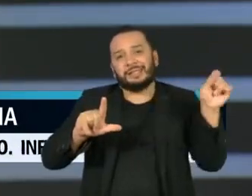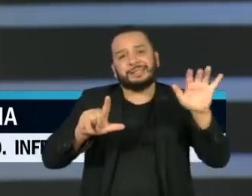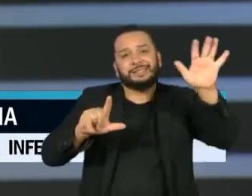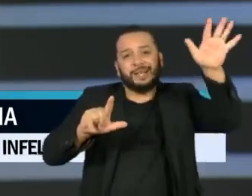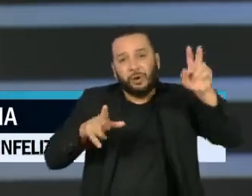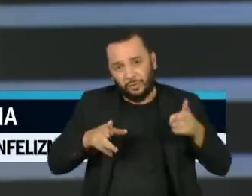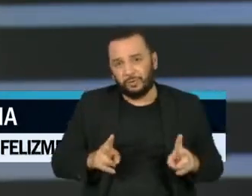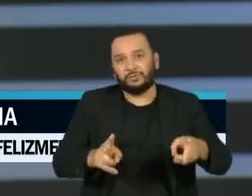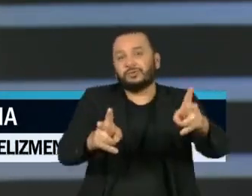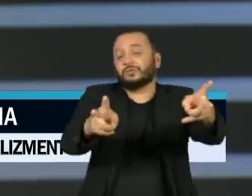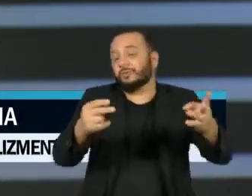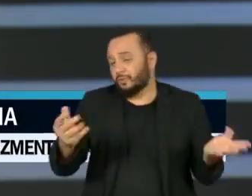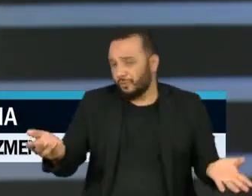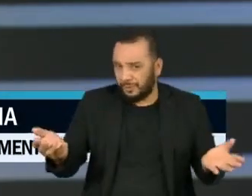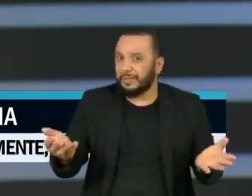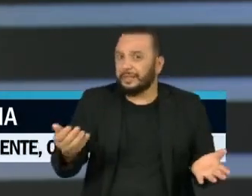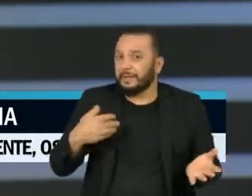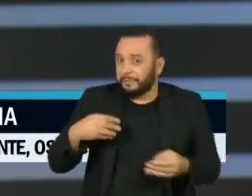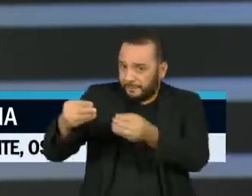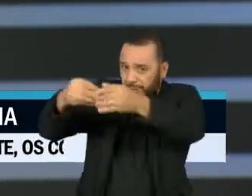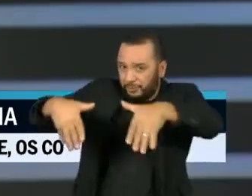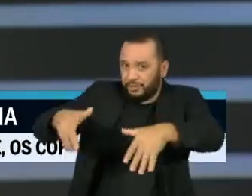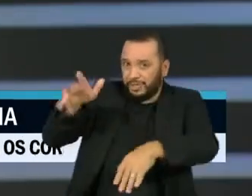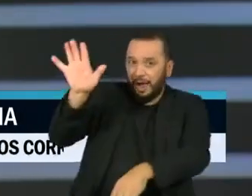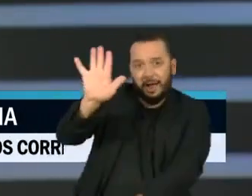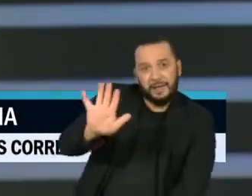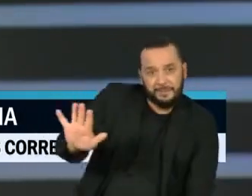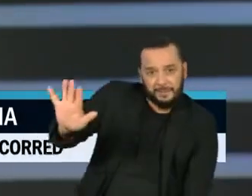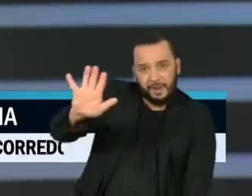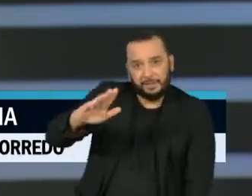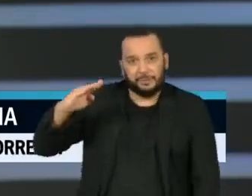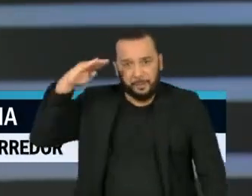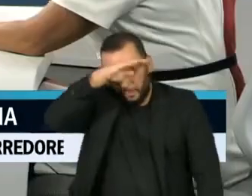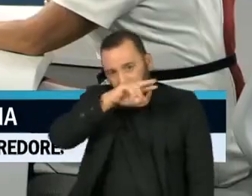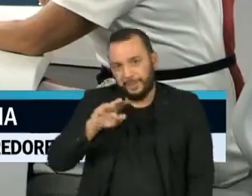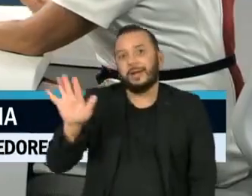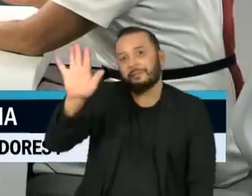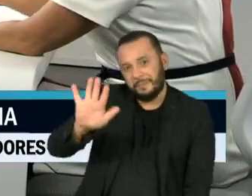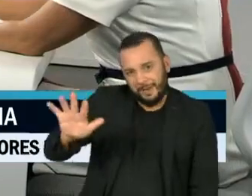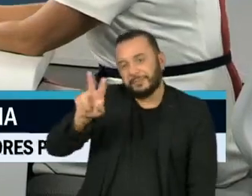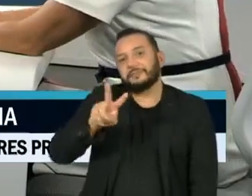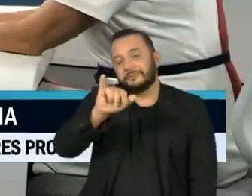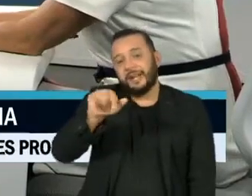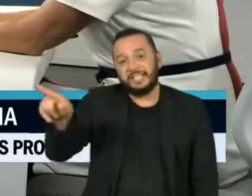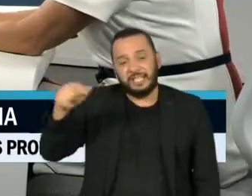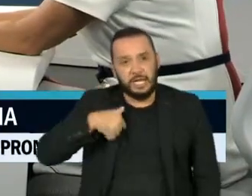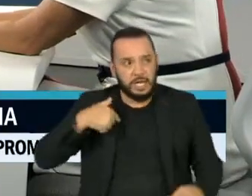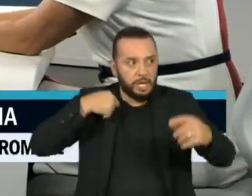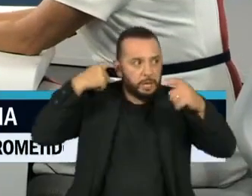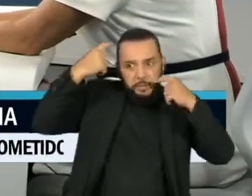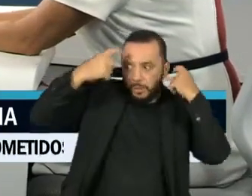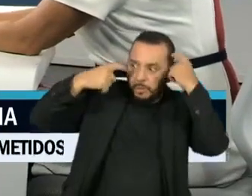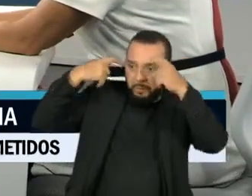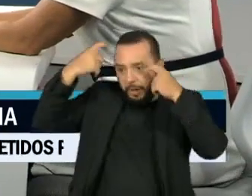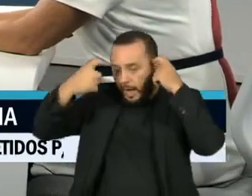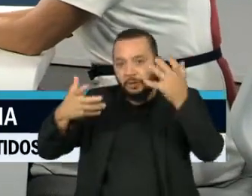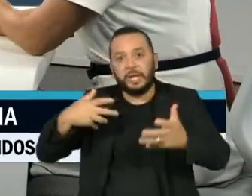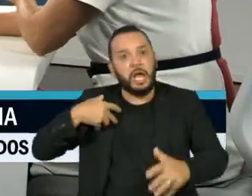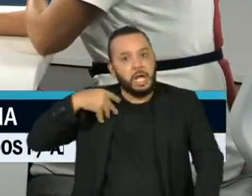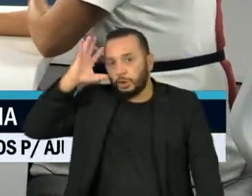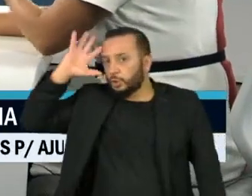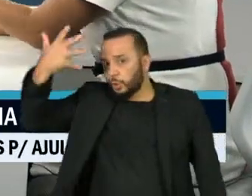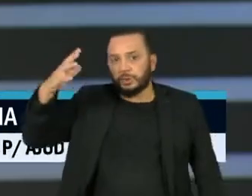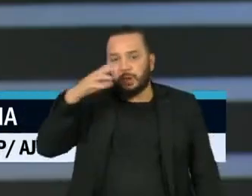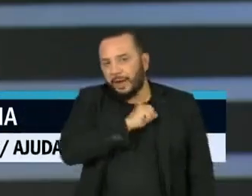a sua capacidade de reeleição. Ele está muito preocupado com isso, bastante irritado e querendo uma solução mágica.